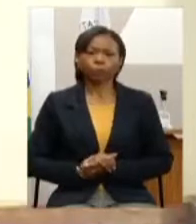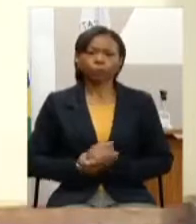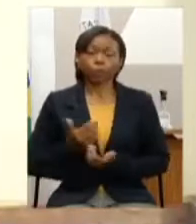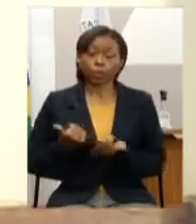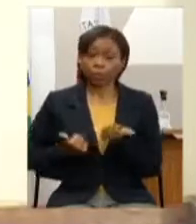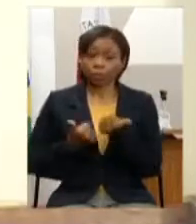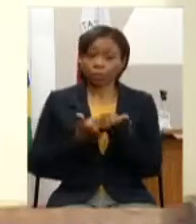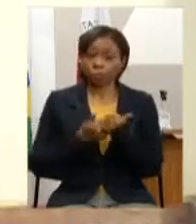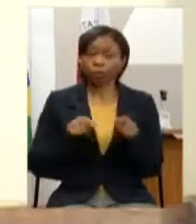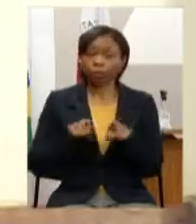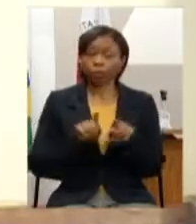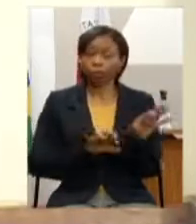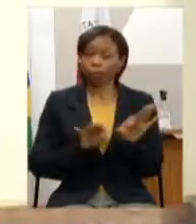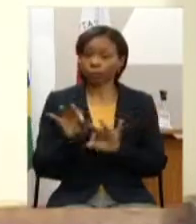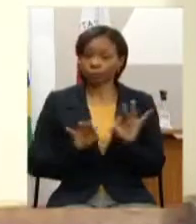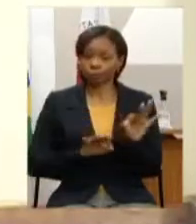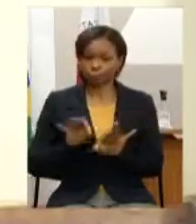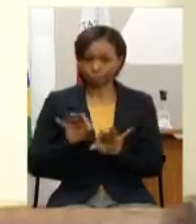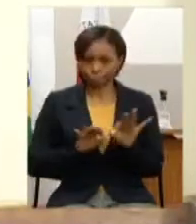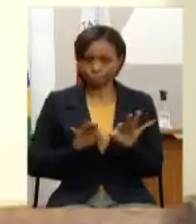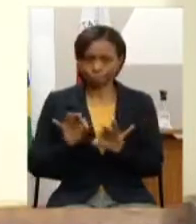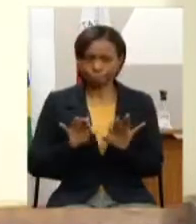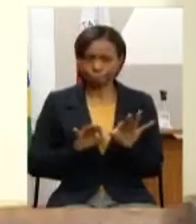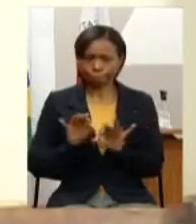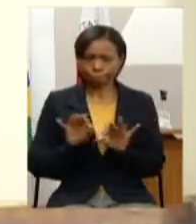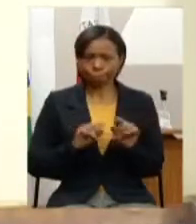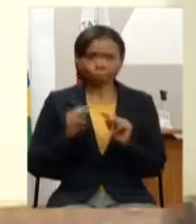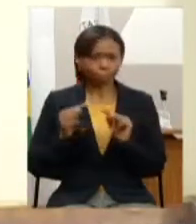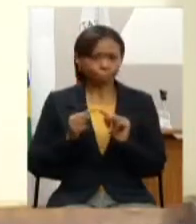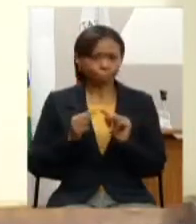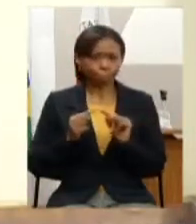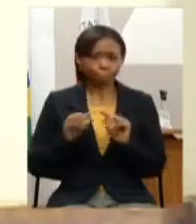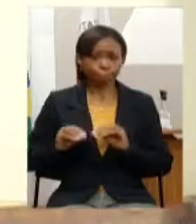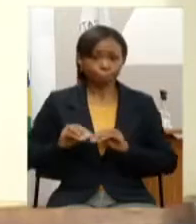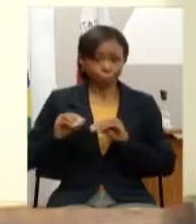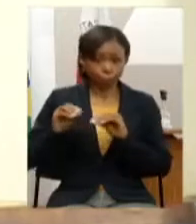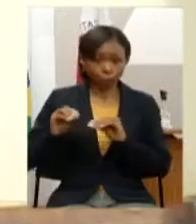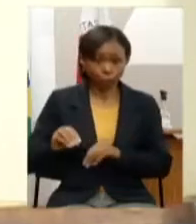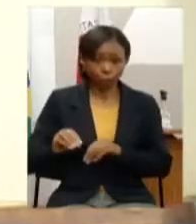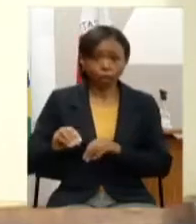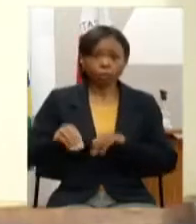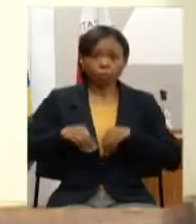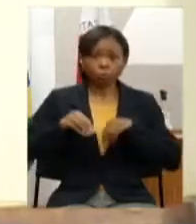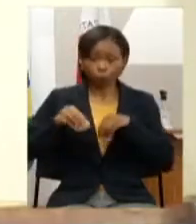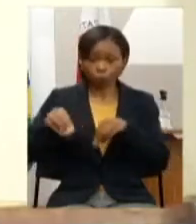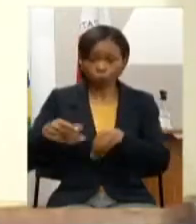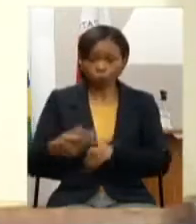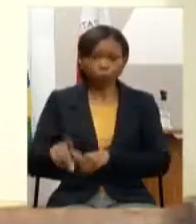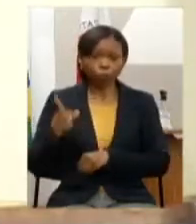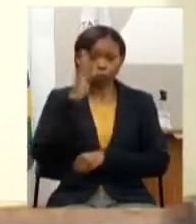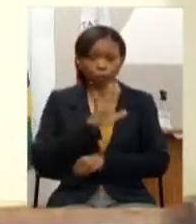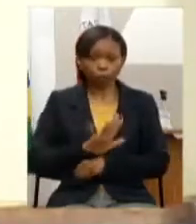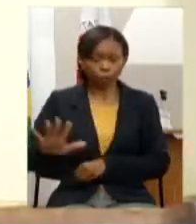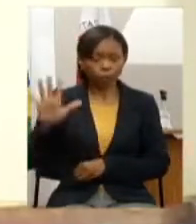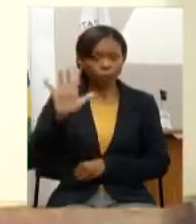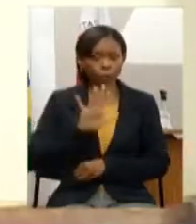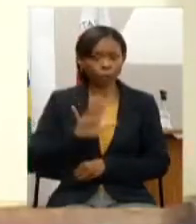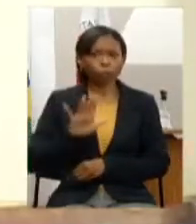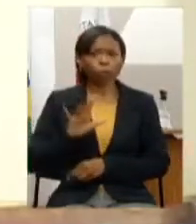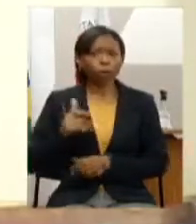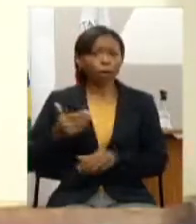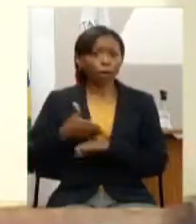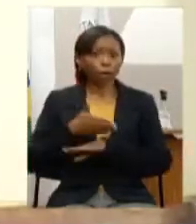elaboração de projetos técnicos para acesso ao programa nacional de crédito fundiário terra Brasil para fins de acesso à terra e aos